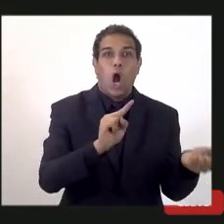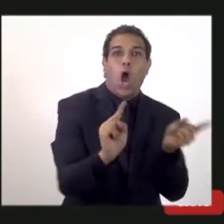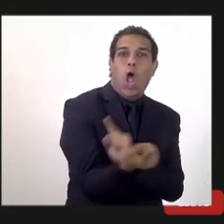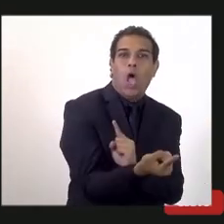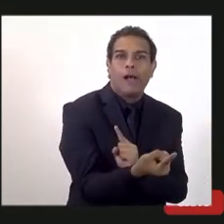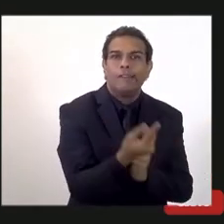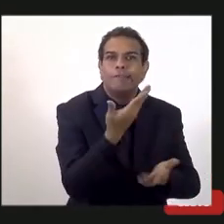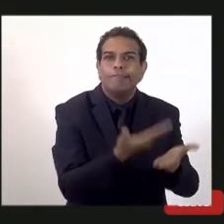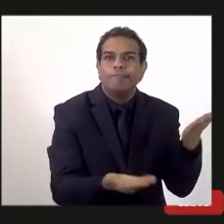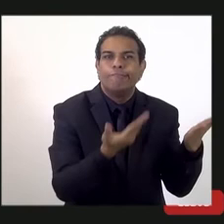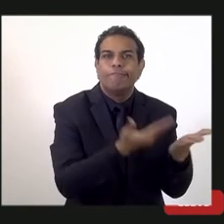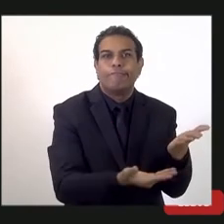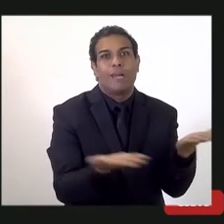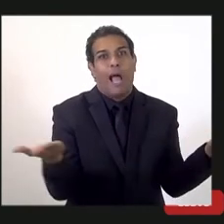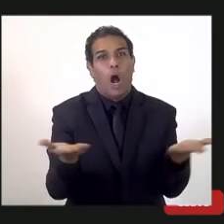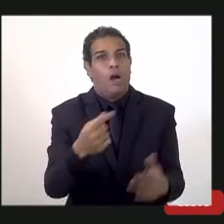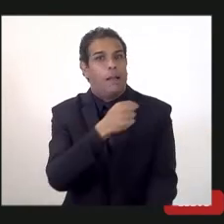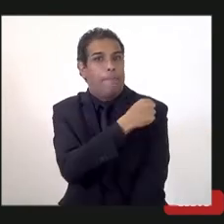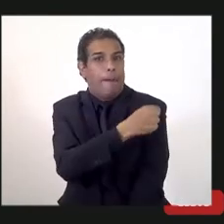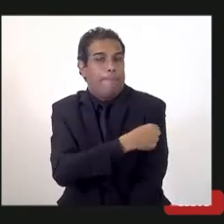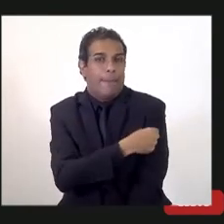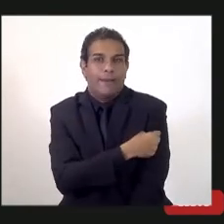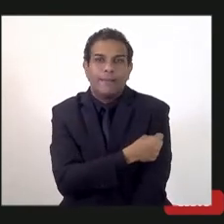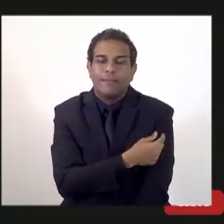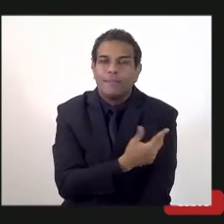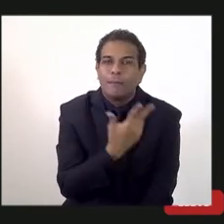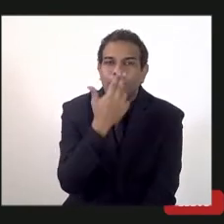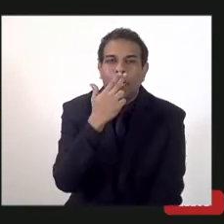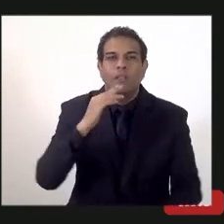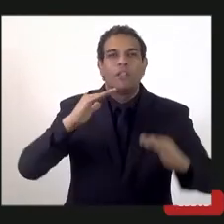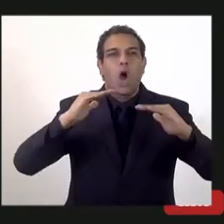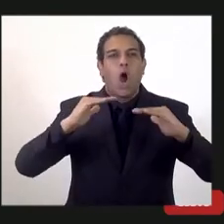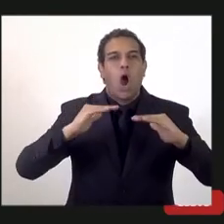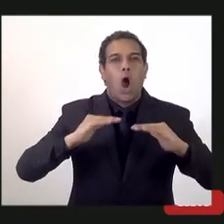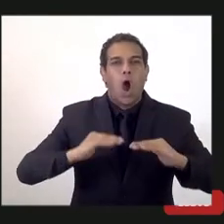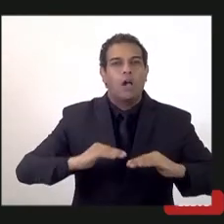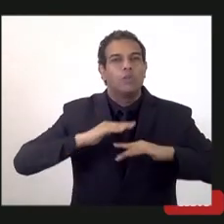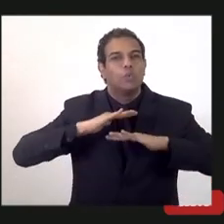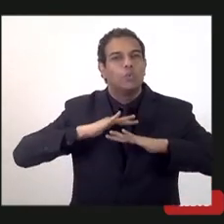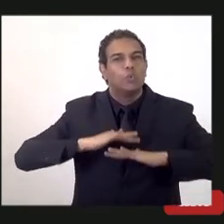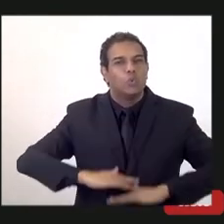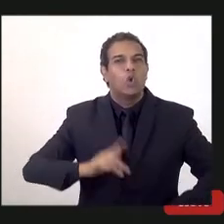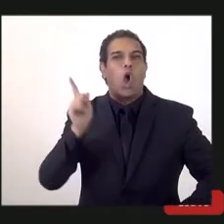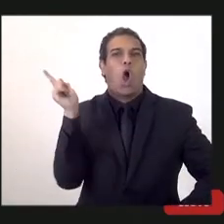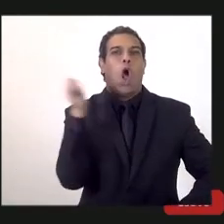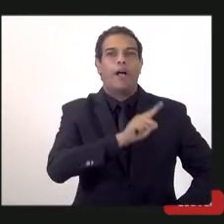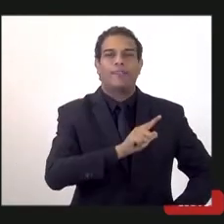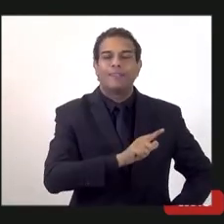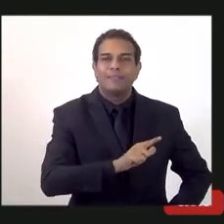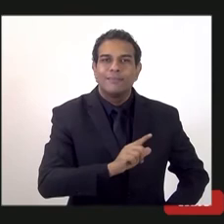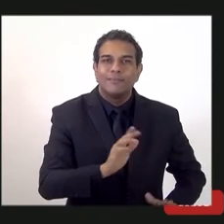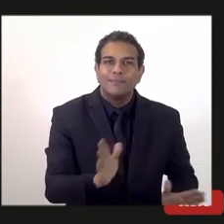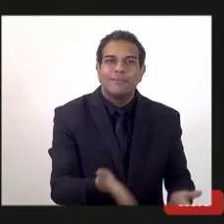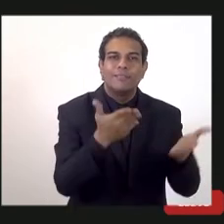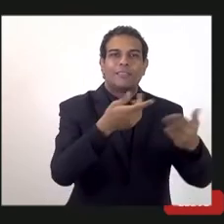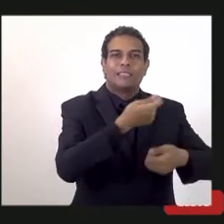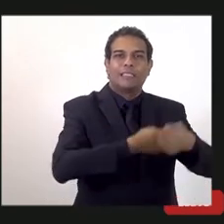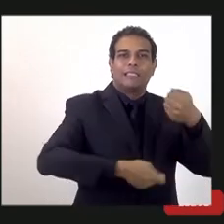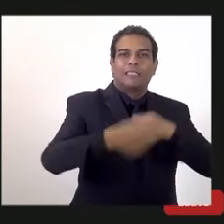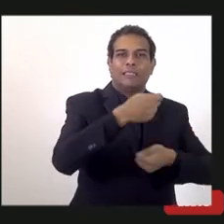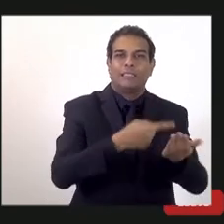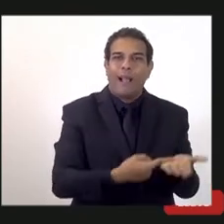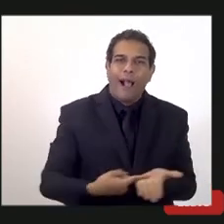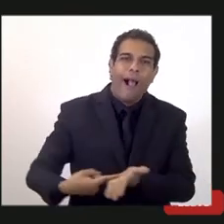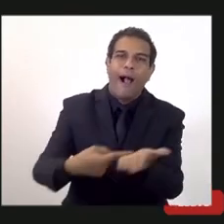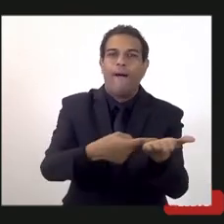não pode perder esse avanço da vacina que a gente está aí com respiro pelo menos para esse segundo semestre no caso do Rio de Janeiro e é preciso consolidar esse